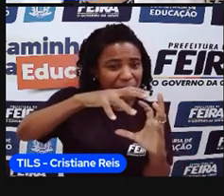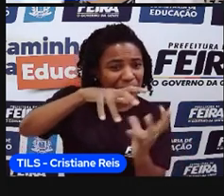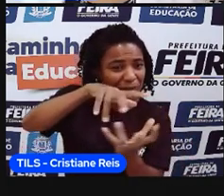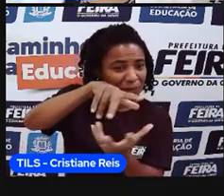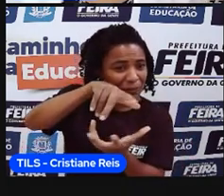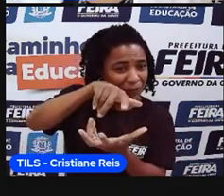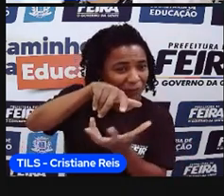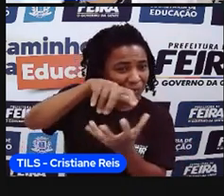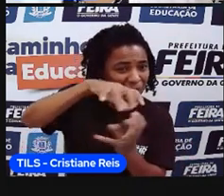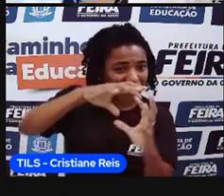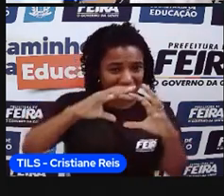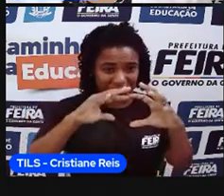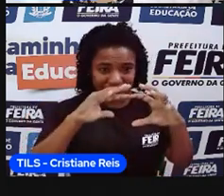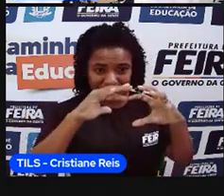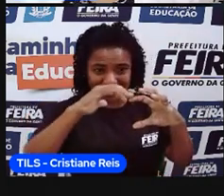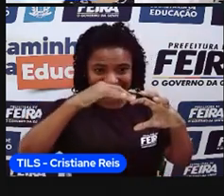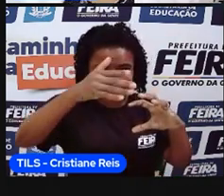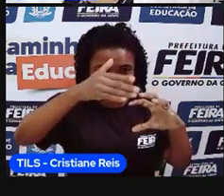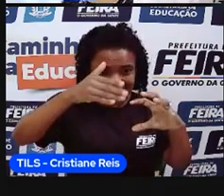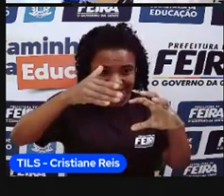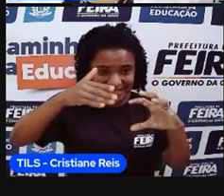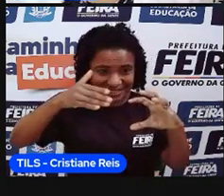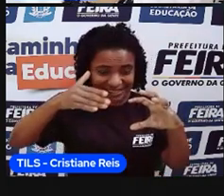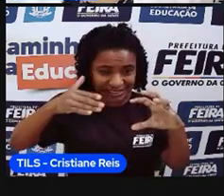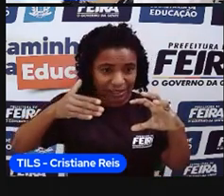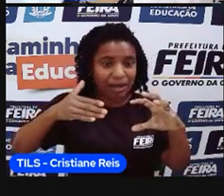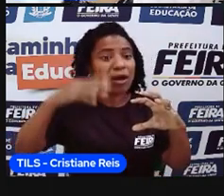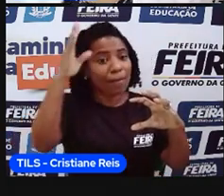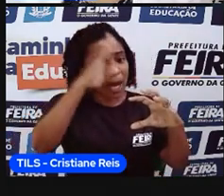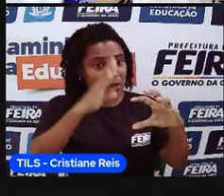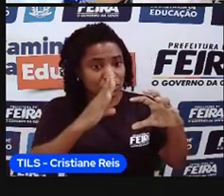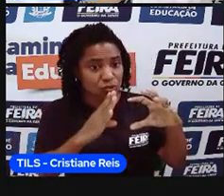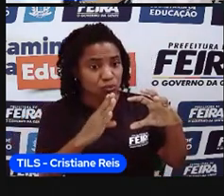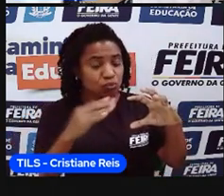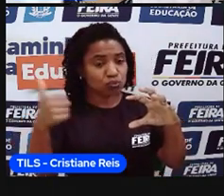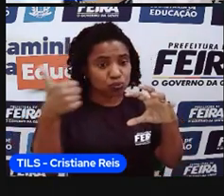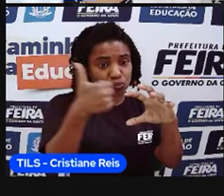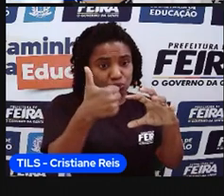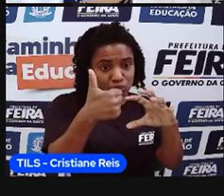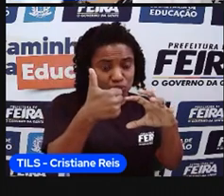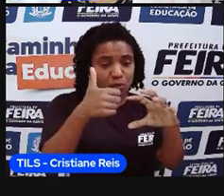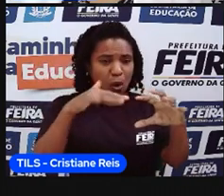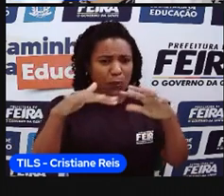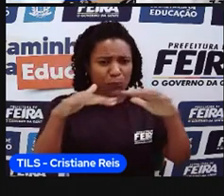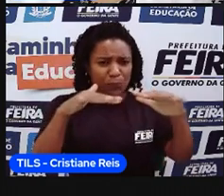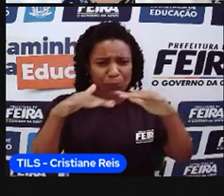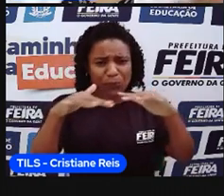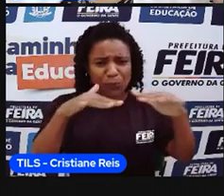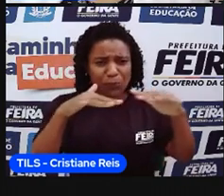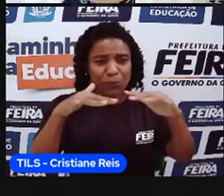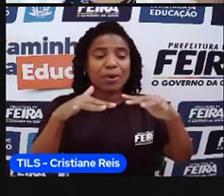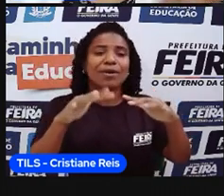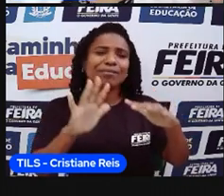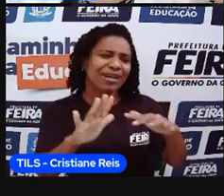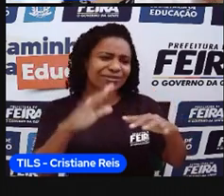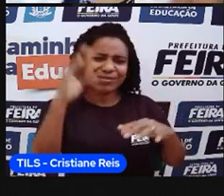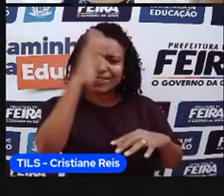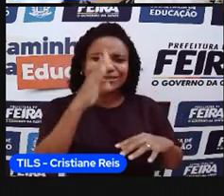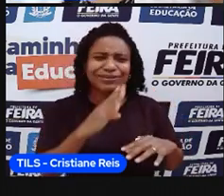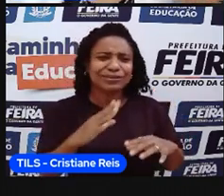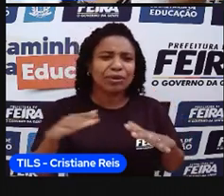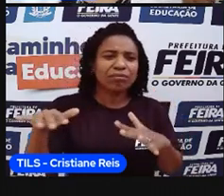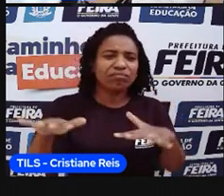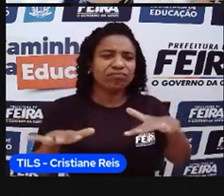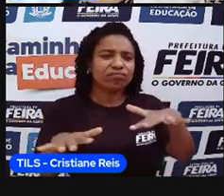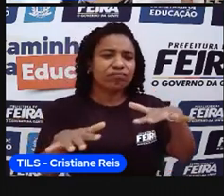de grande magnitude. E aí, consequentemente, a gente teria. O máximo que a gente tem mesmo é comprimento de ondas, né? A gente